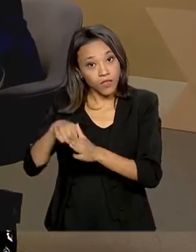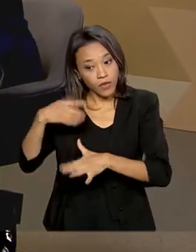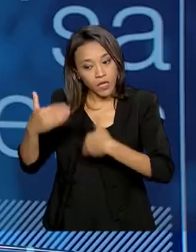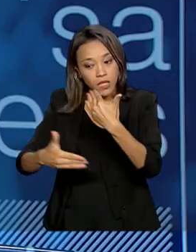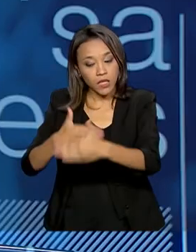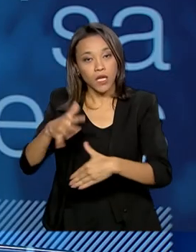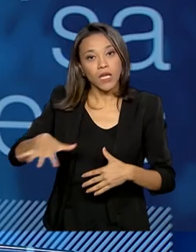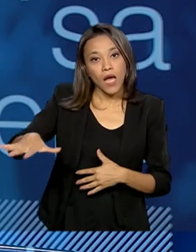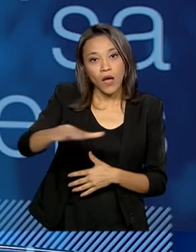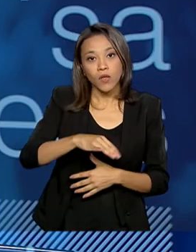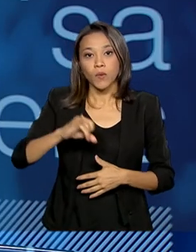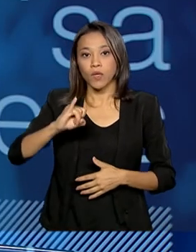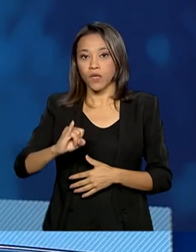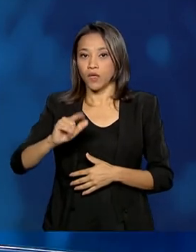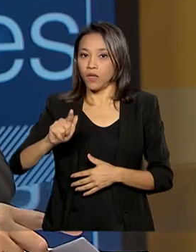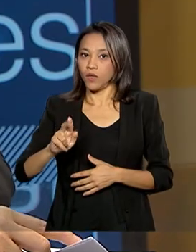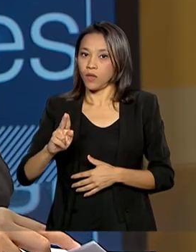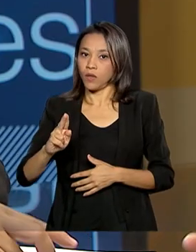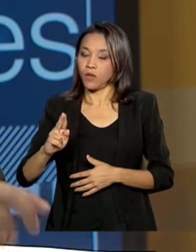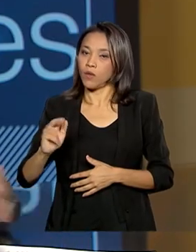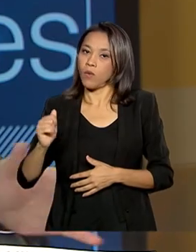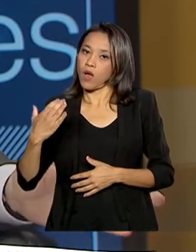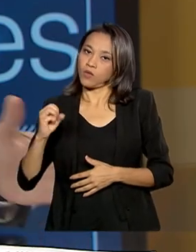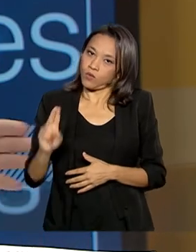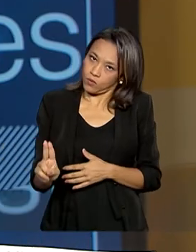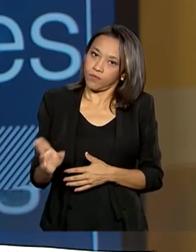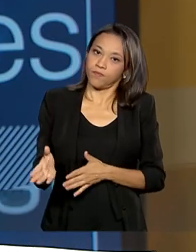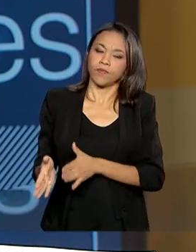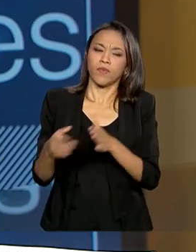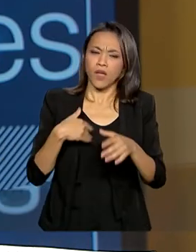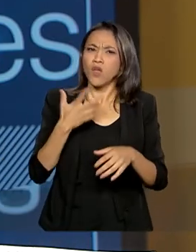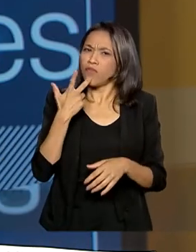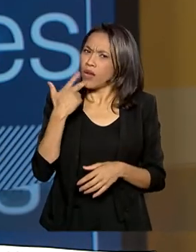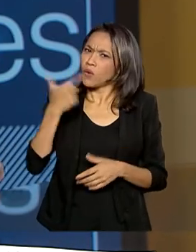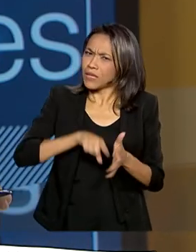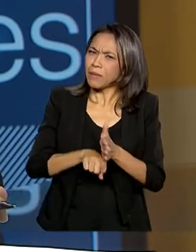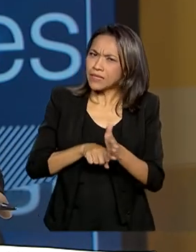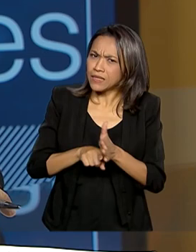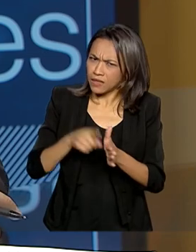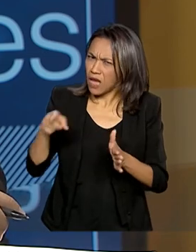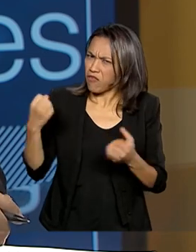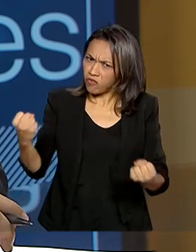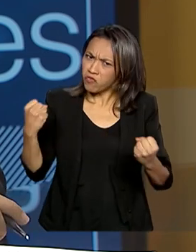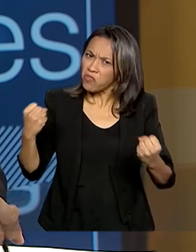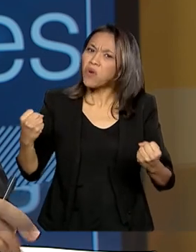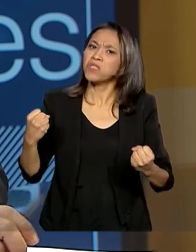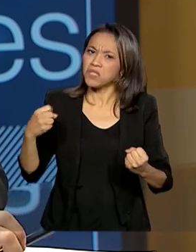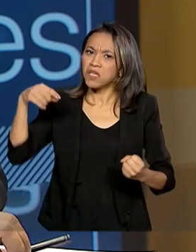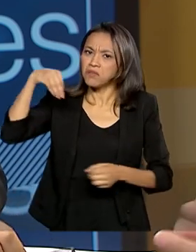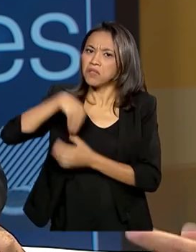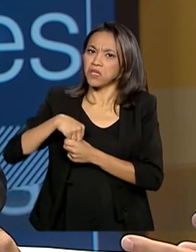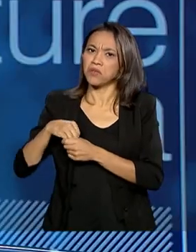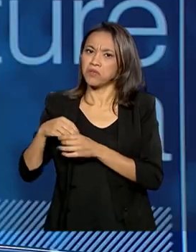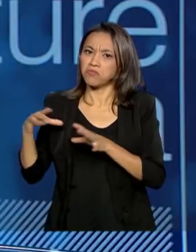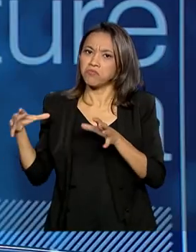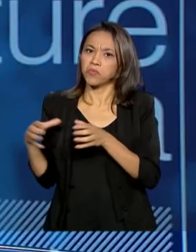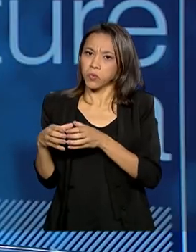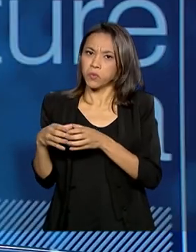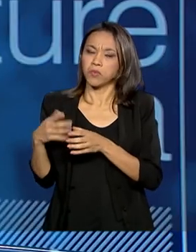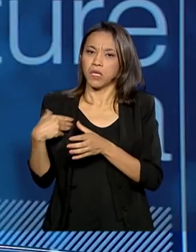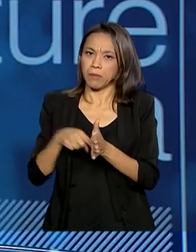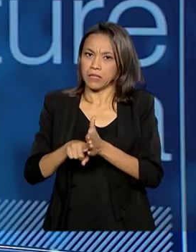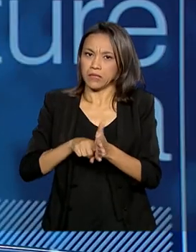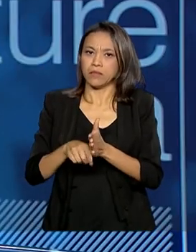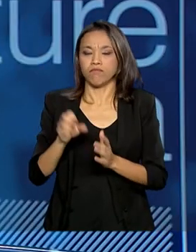ia falar sobre isso, sobre essa questão da pesquisa. Essa é uma outra vertente de trabalho forte do ICMBio também. Exatamente. O